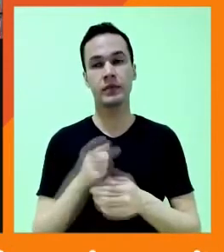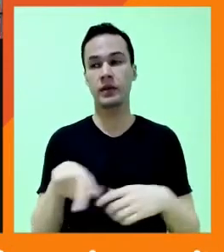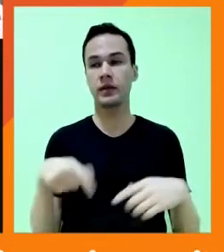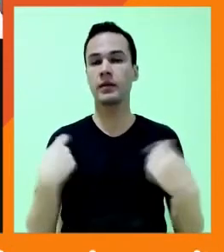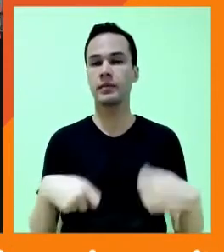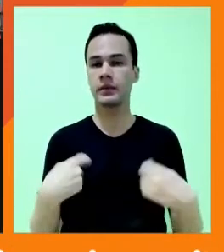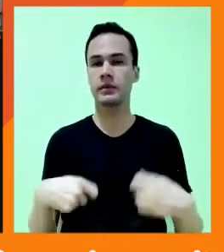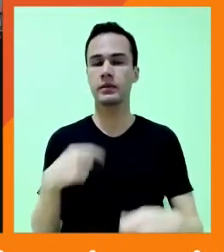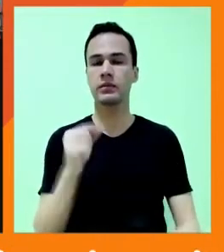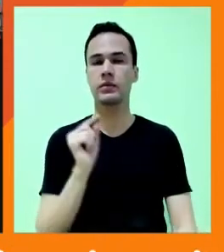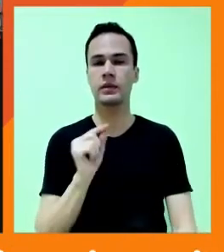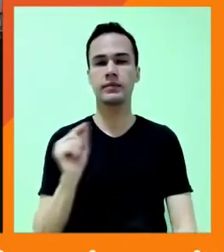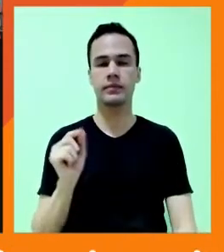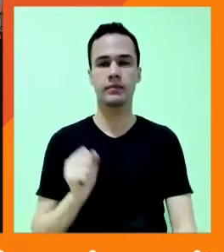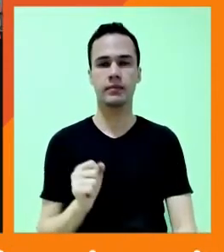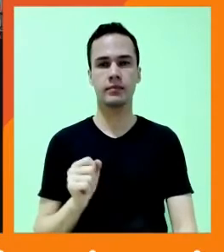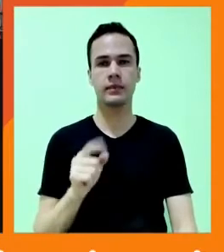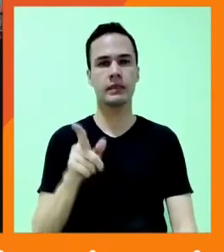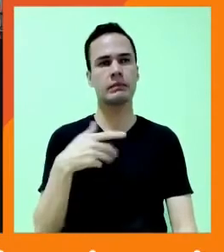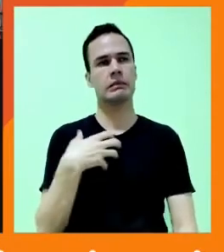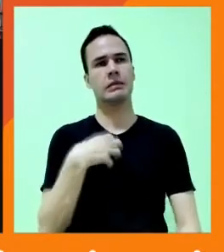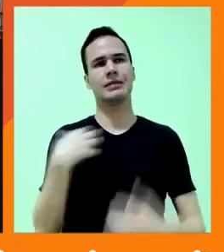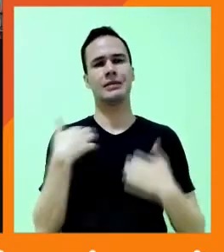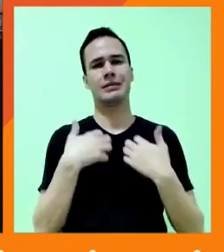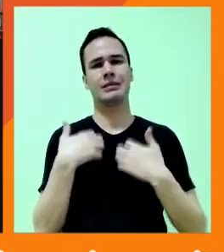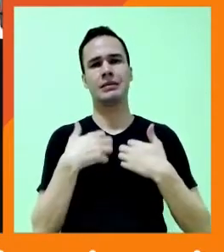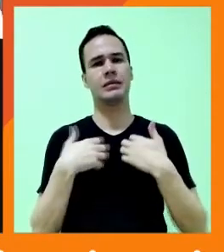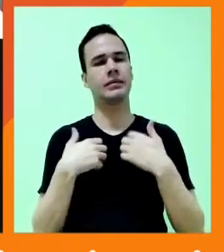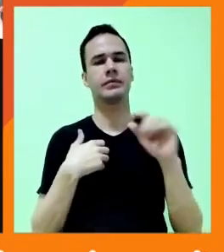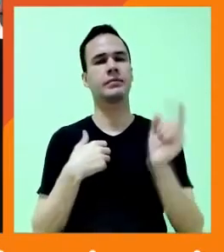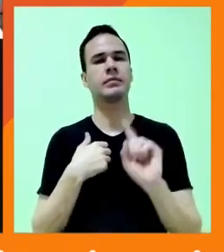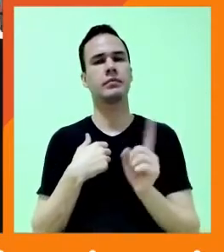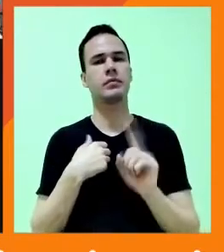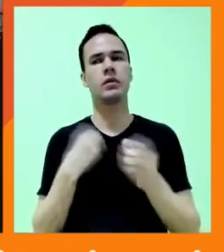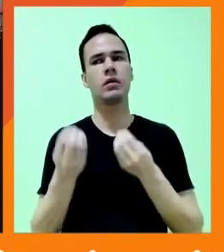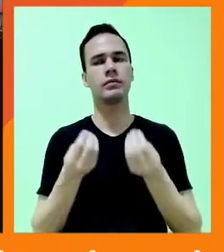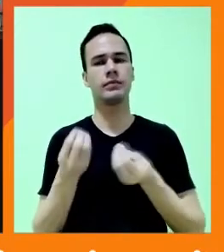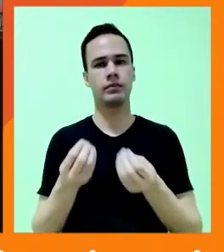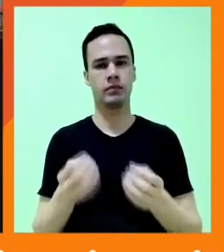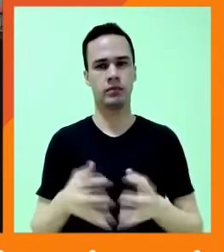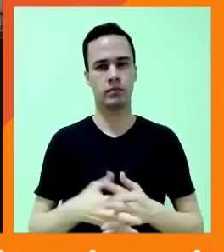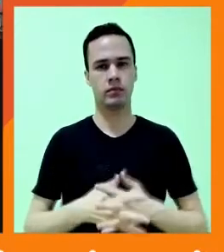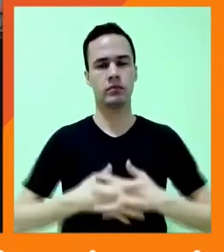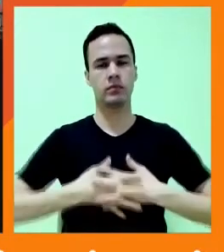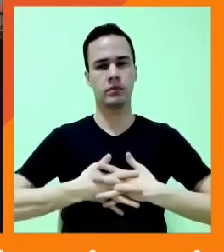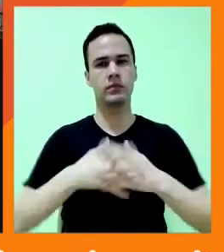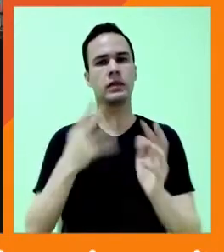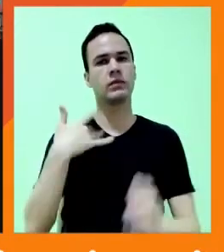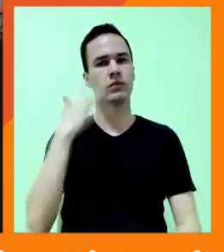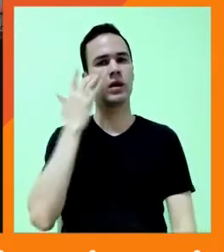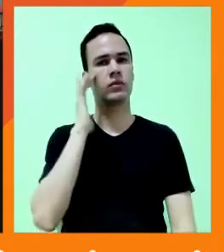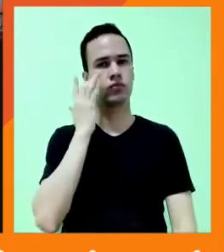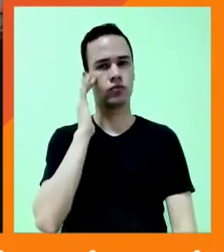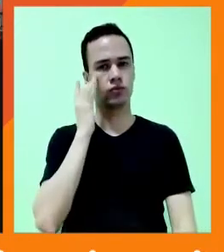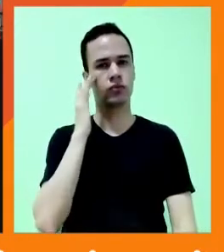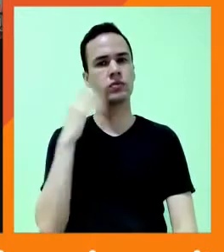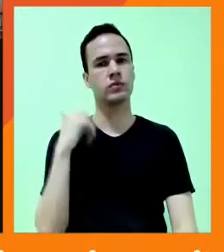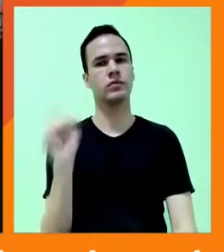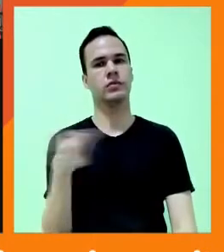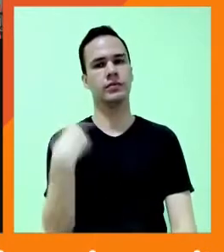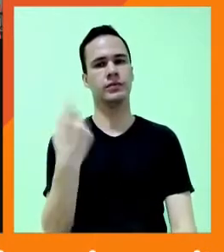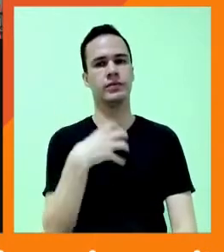para não sentir essa angústia todos os dias que eu acho que muitos de nós sentimos?